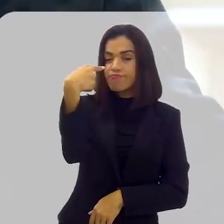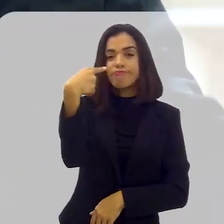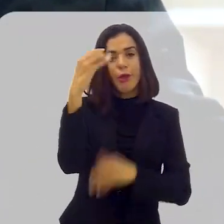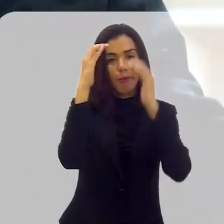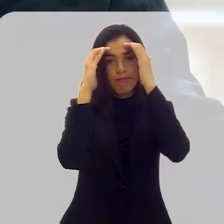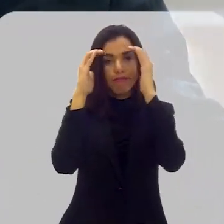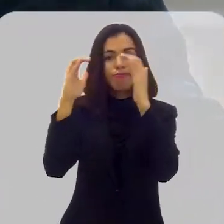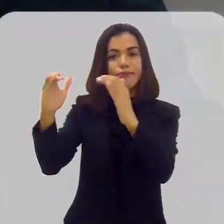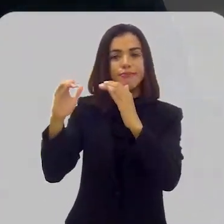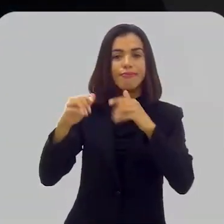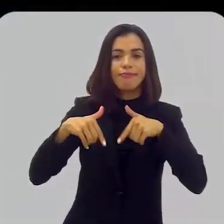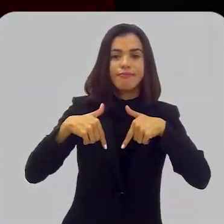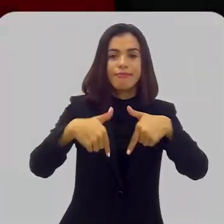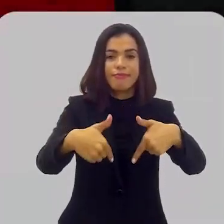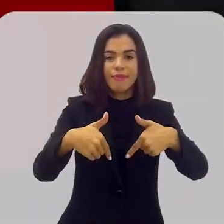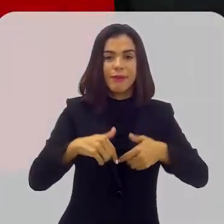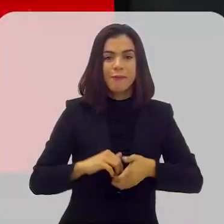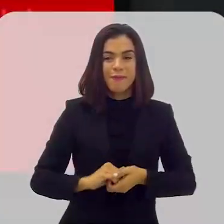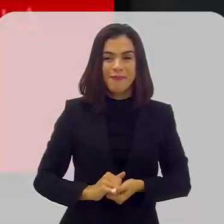e a segurança tem que cumprir.